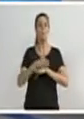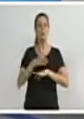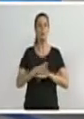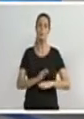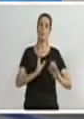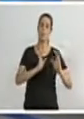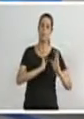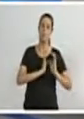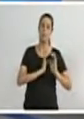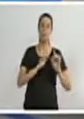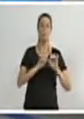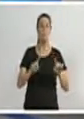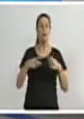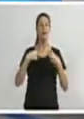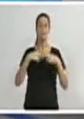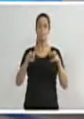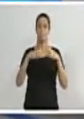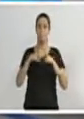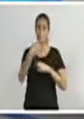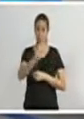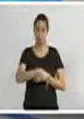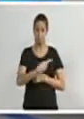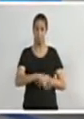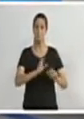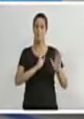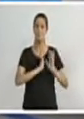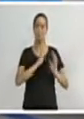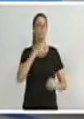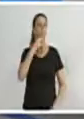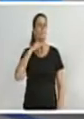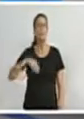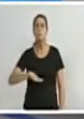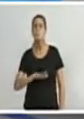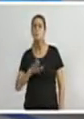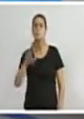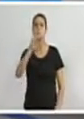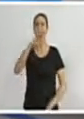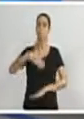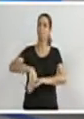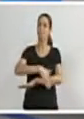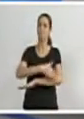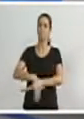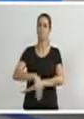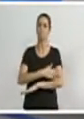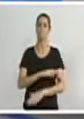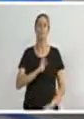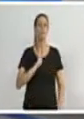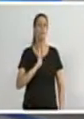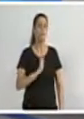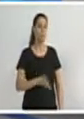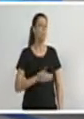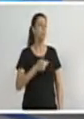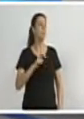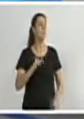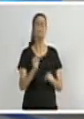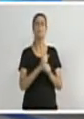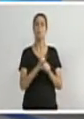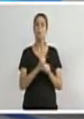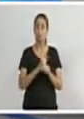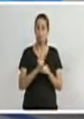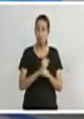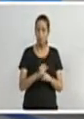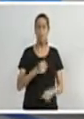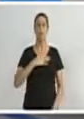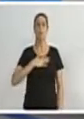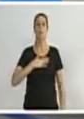PAI. Mas o transporte da associação não sobe mais a rua Germano Crates, né? Há 20 anos fazendo esse trajeto. Vem de